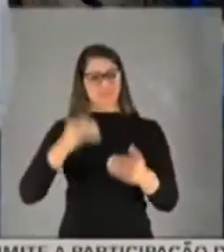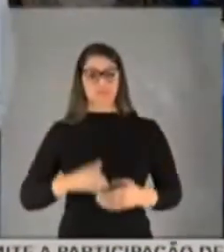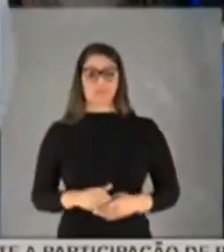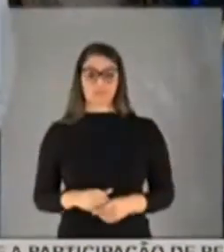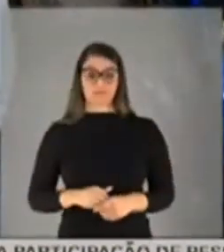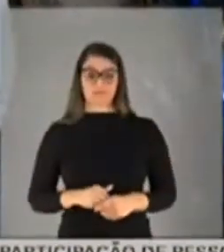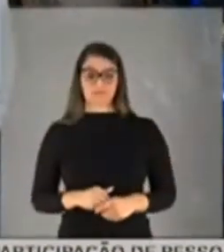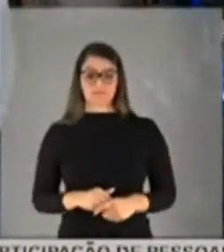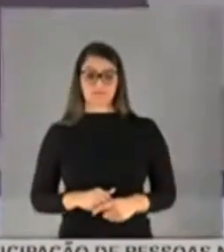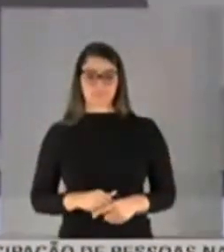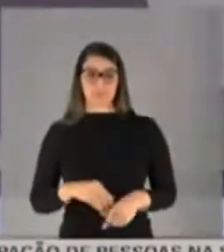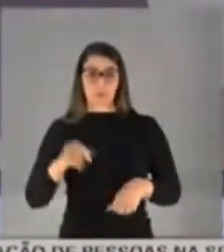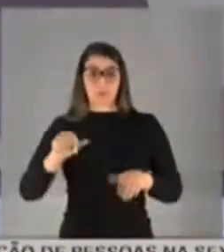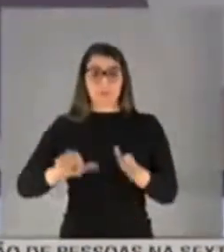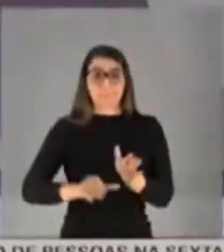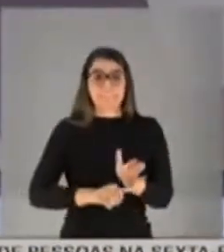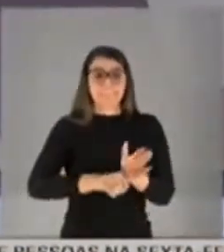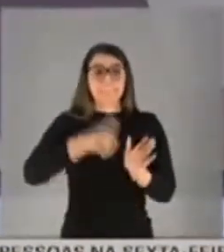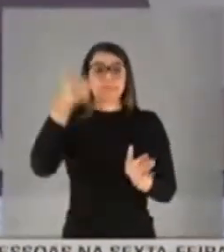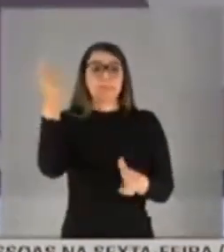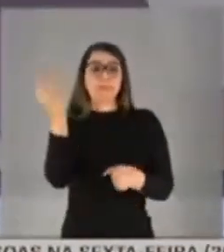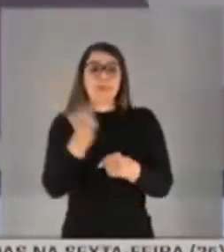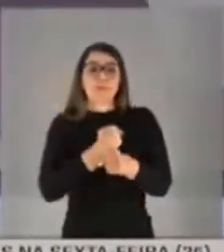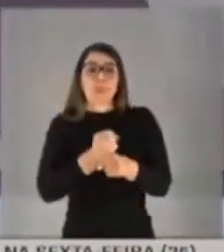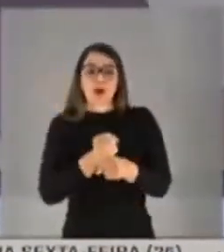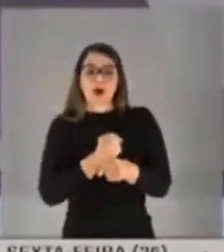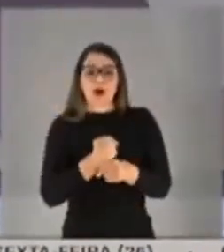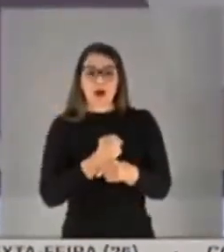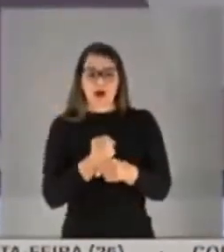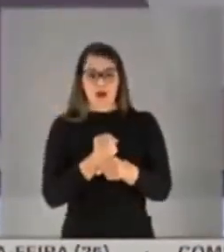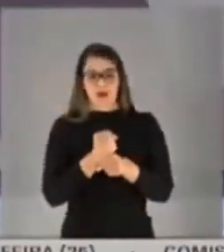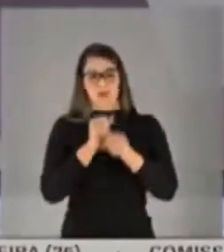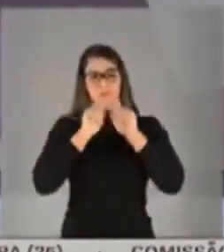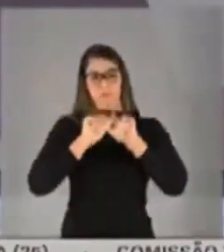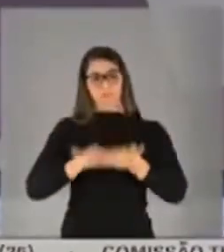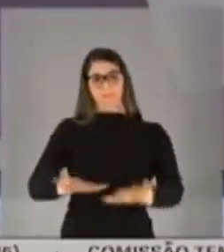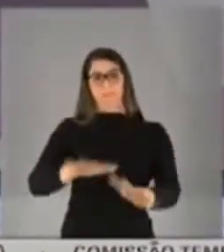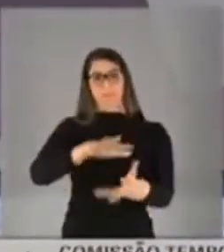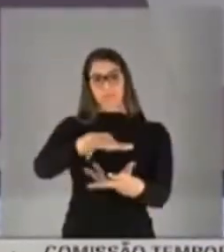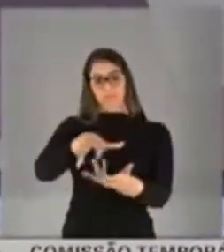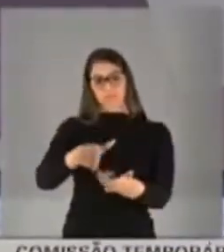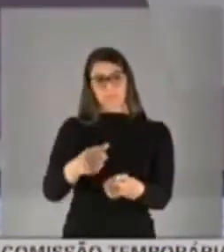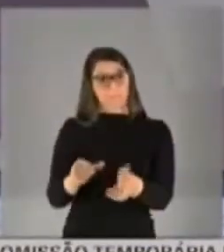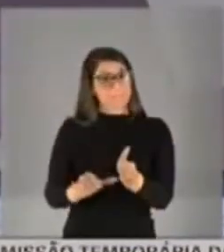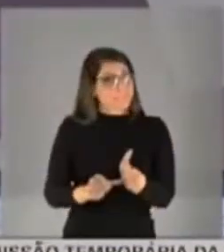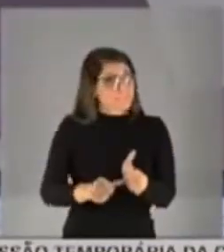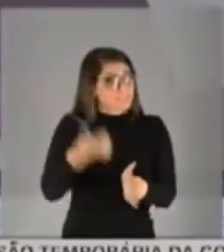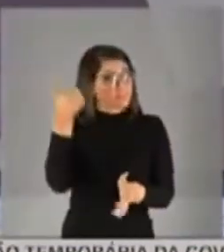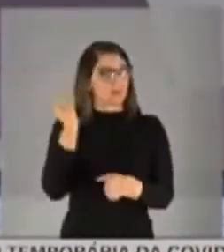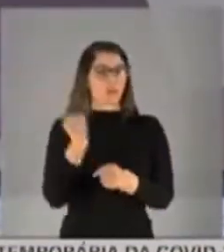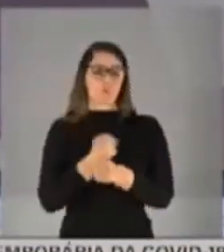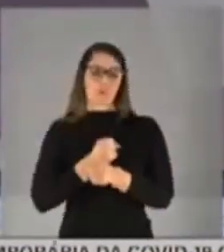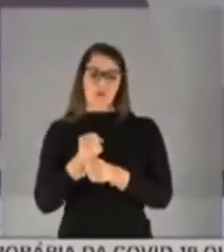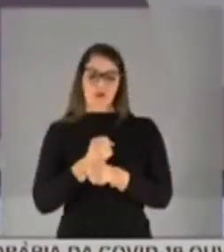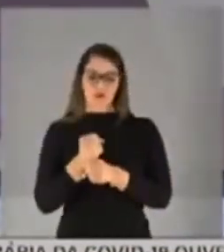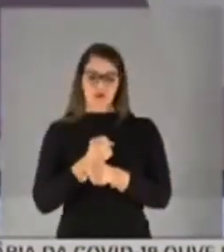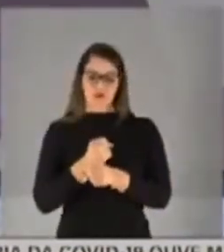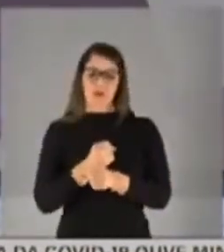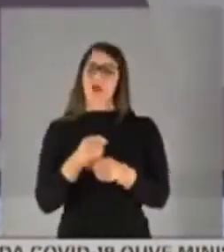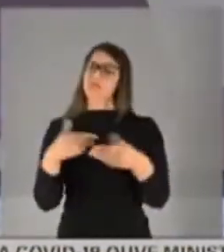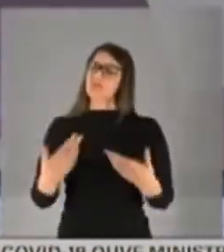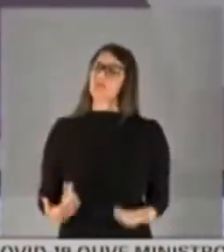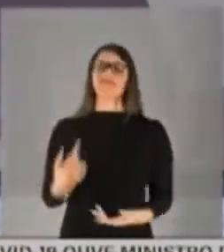esperado no Brasil no primeiro ano da pandemia, nas primeiras 52 semanas. Os senhores podem